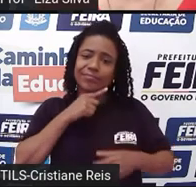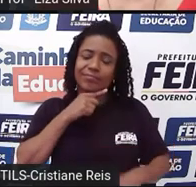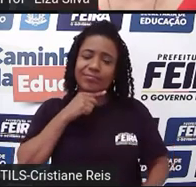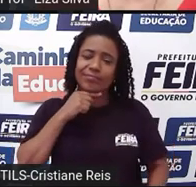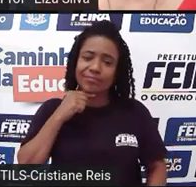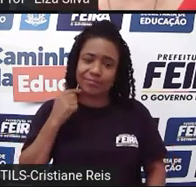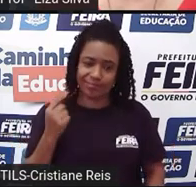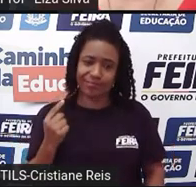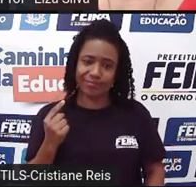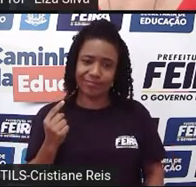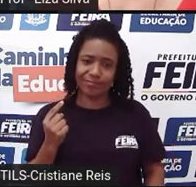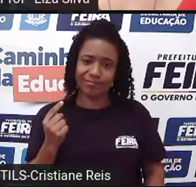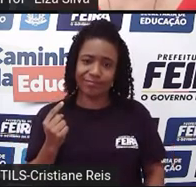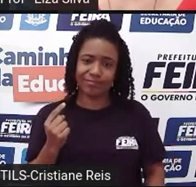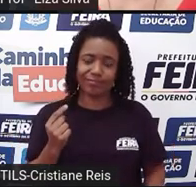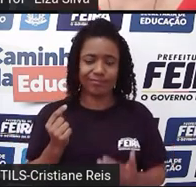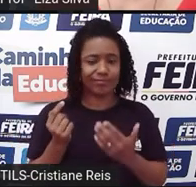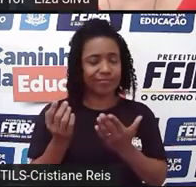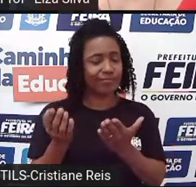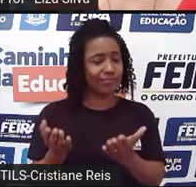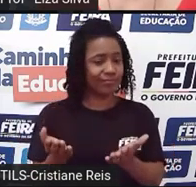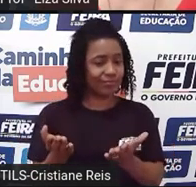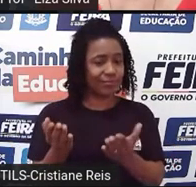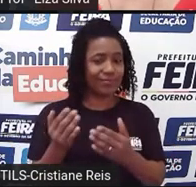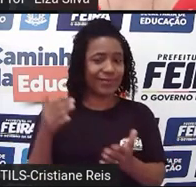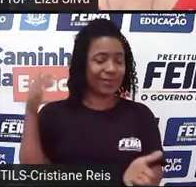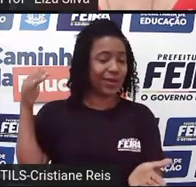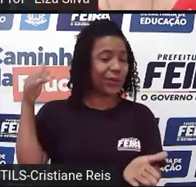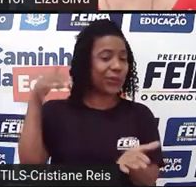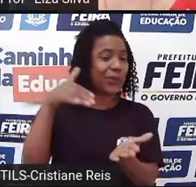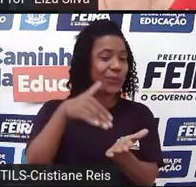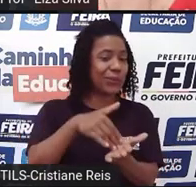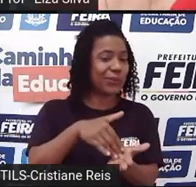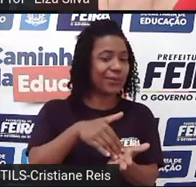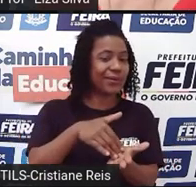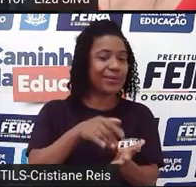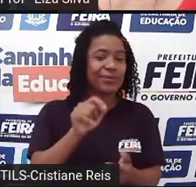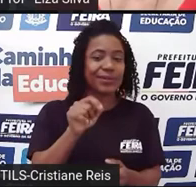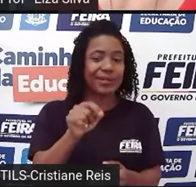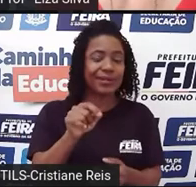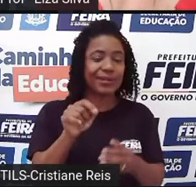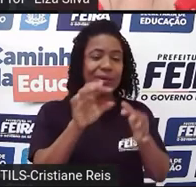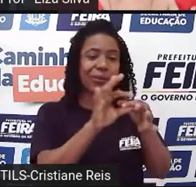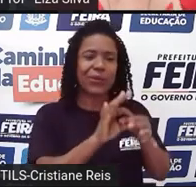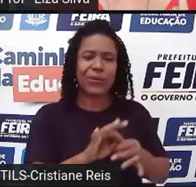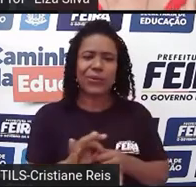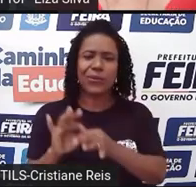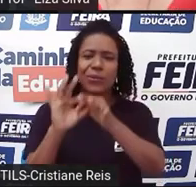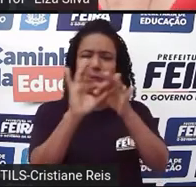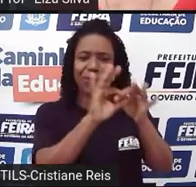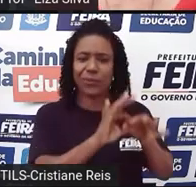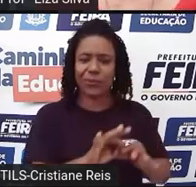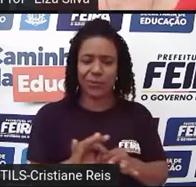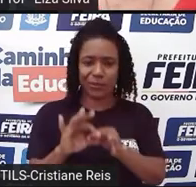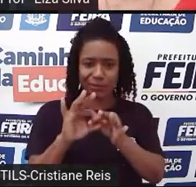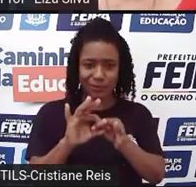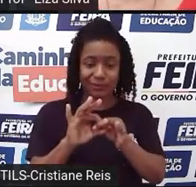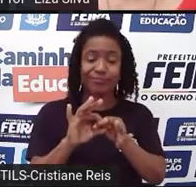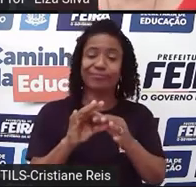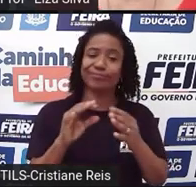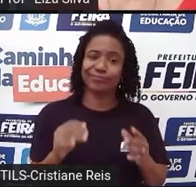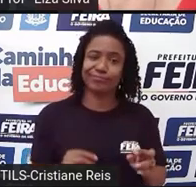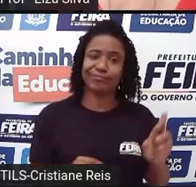aqui a última imagem e essa última imagem nos faz lembrar de quê? Da união. Então, esse acontecimento